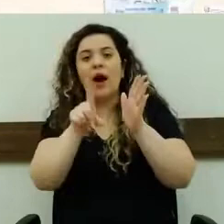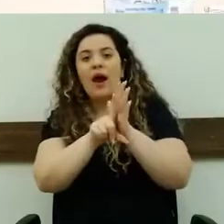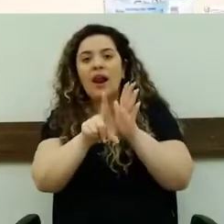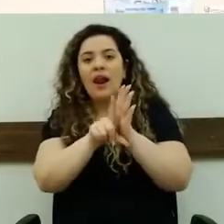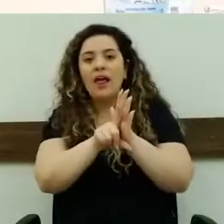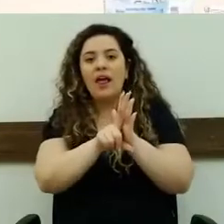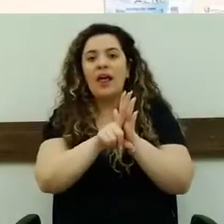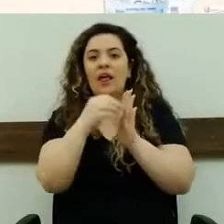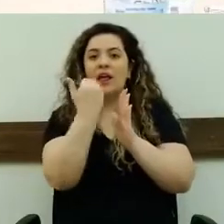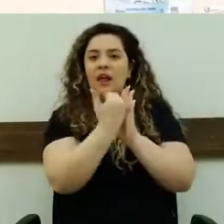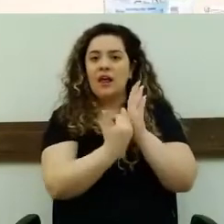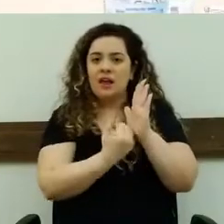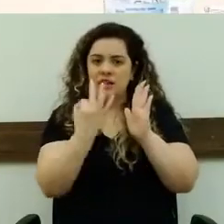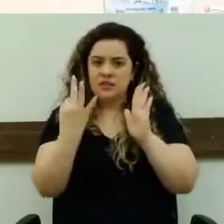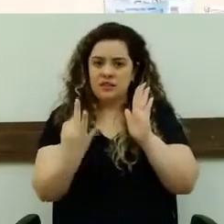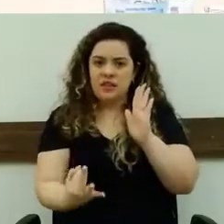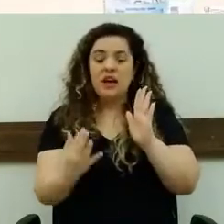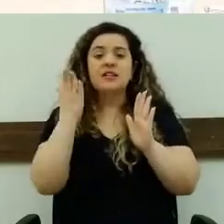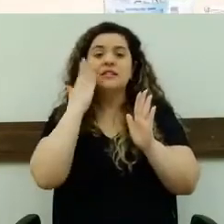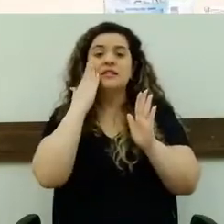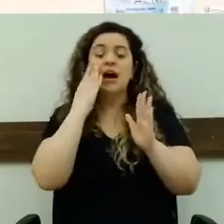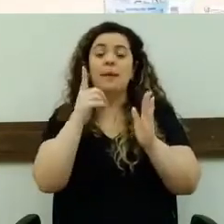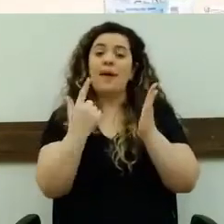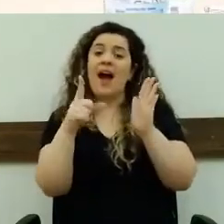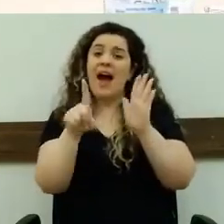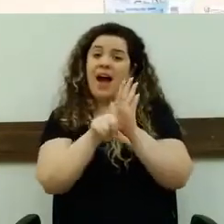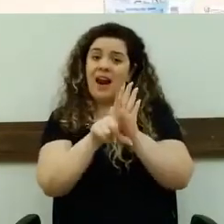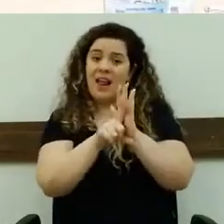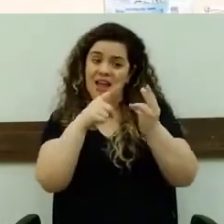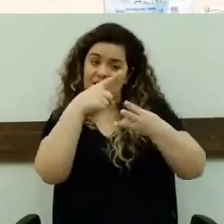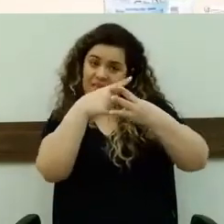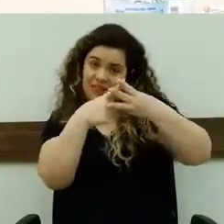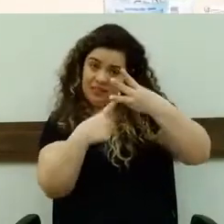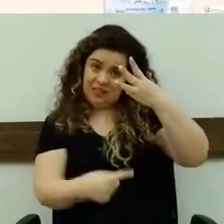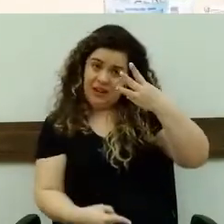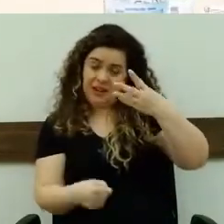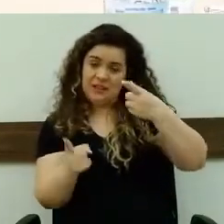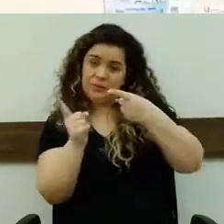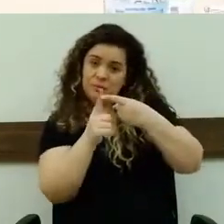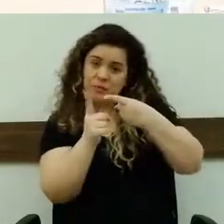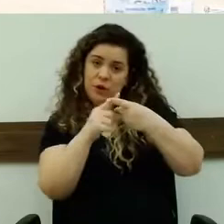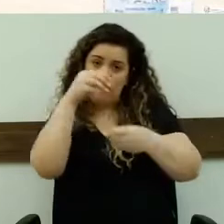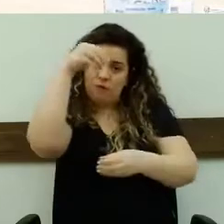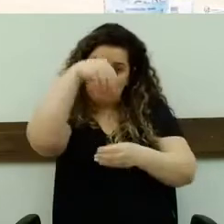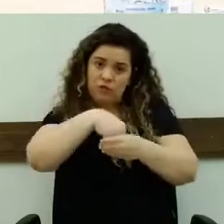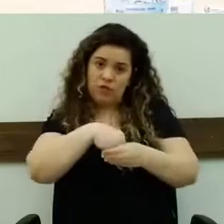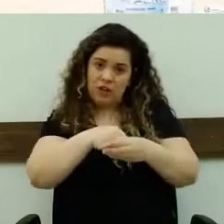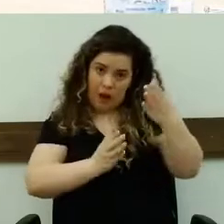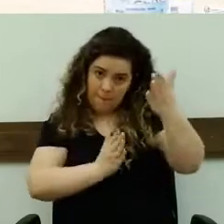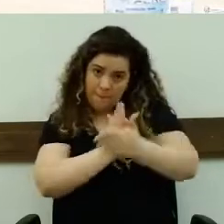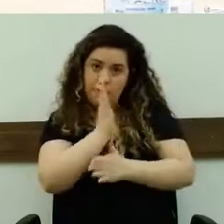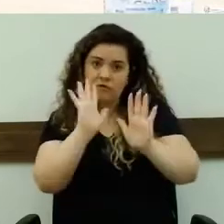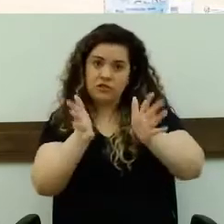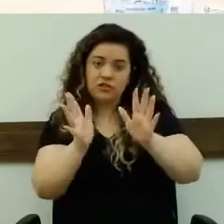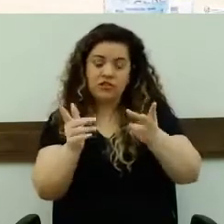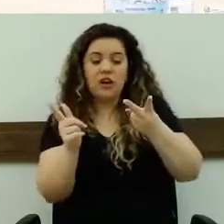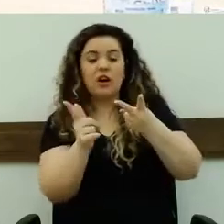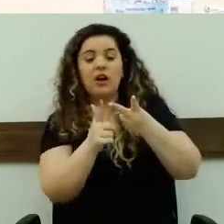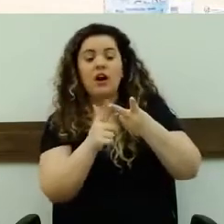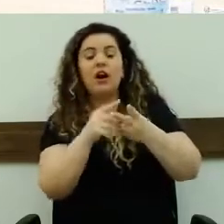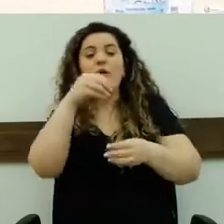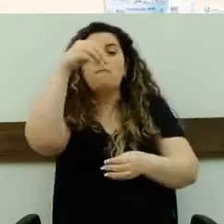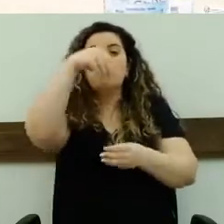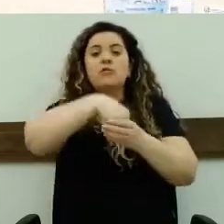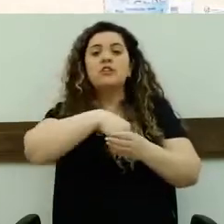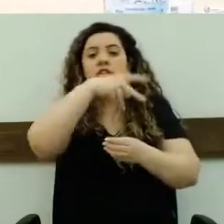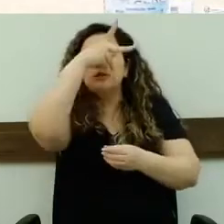que a lei passa por três processos, a votação aqui, então já foi aprovada, passa pela aprovação da prefeitura, no